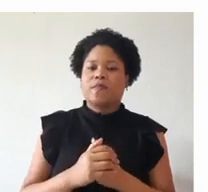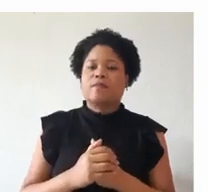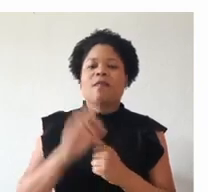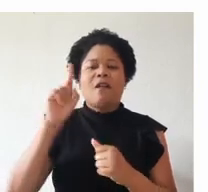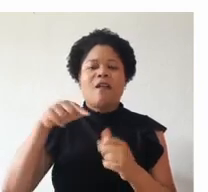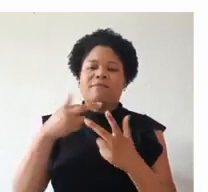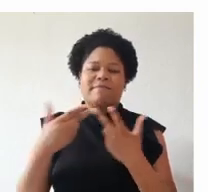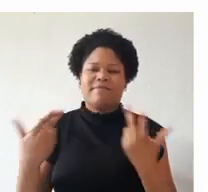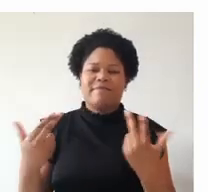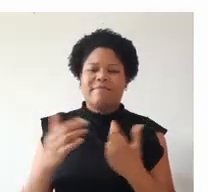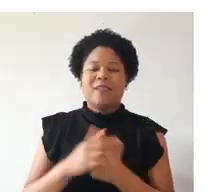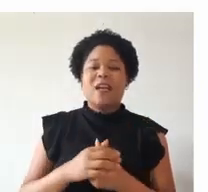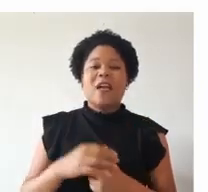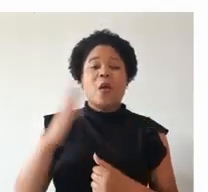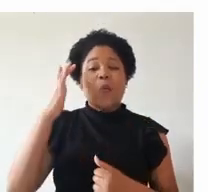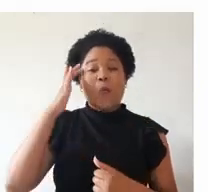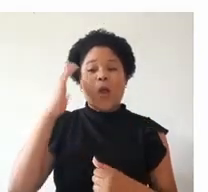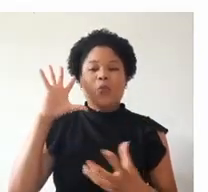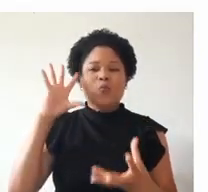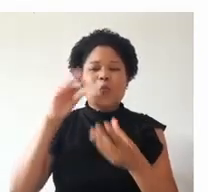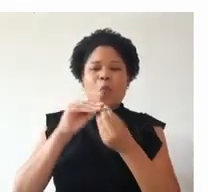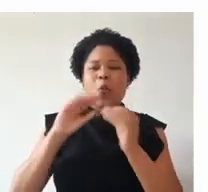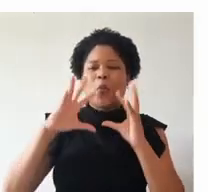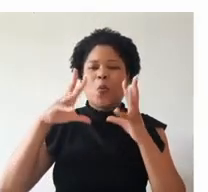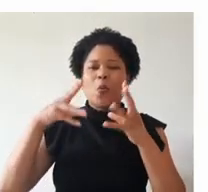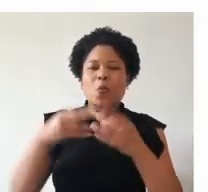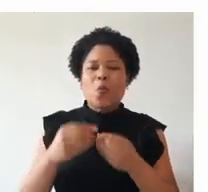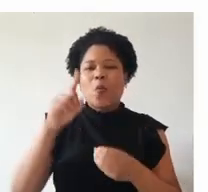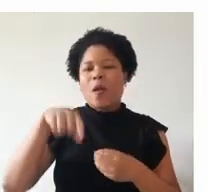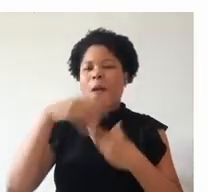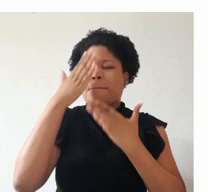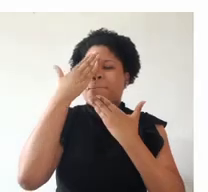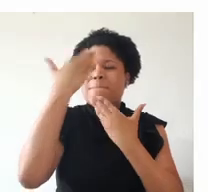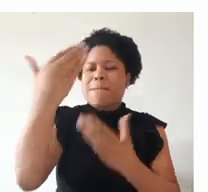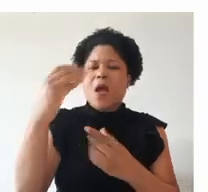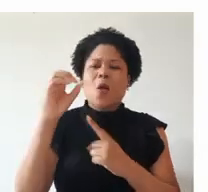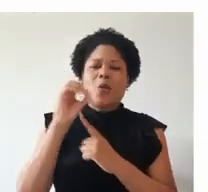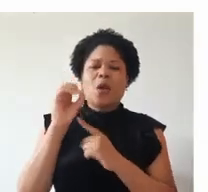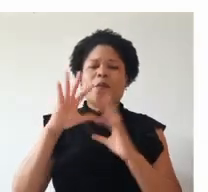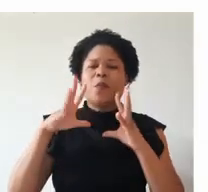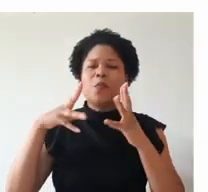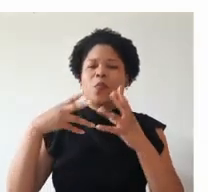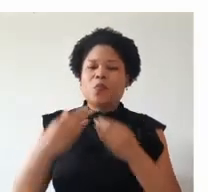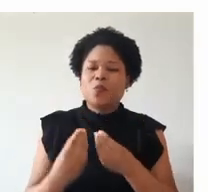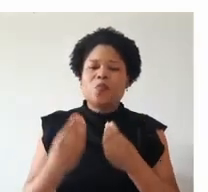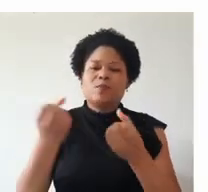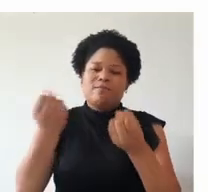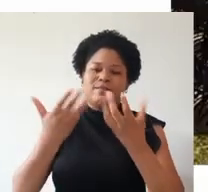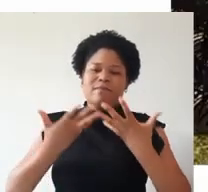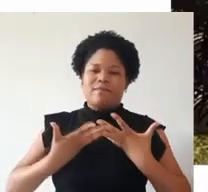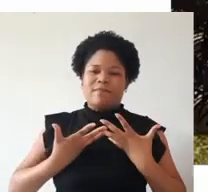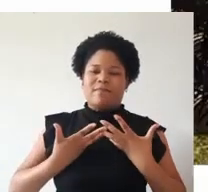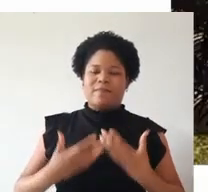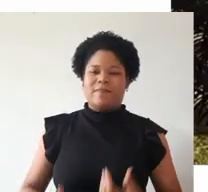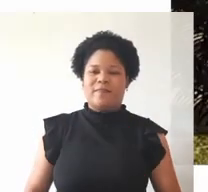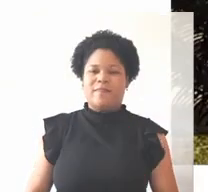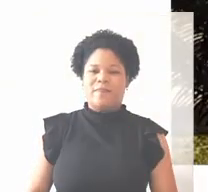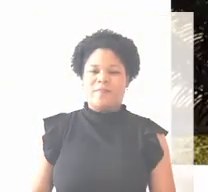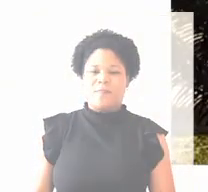E é isso. Eu acho que, resumindo tudo isso aí, é muito obrigado ao IEF por tudo que ele me proporcionou.